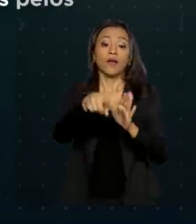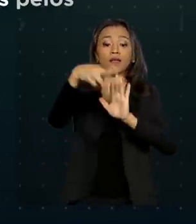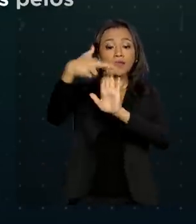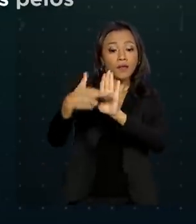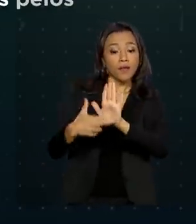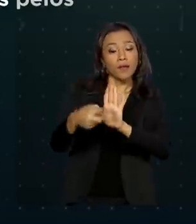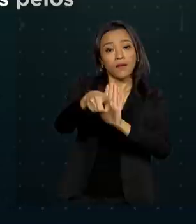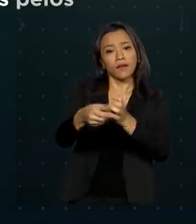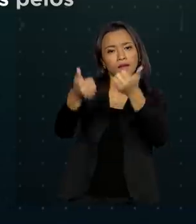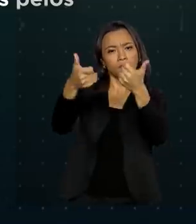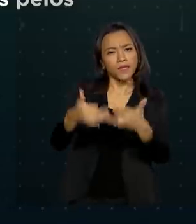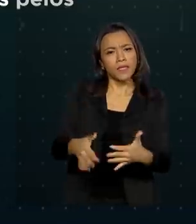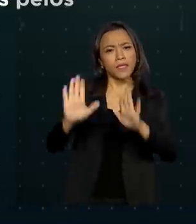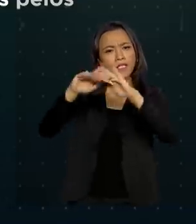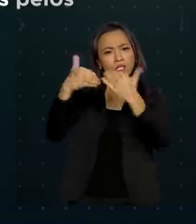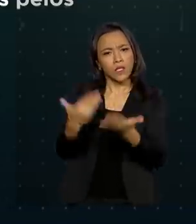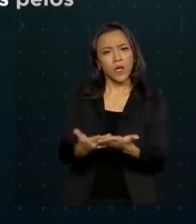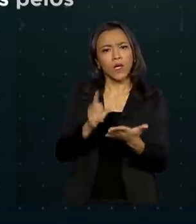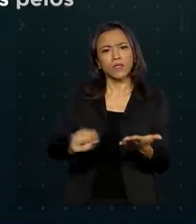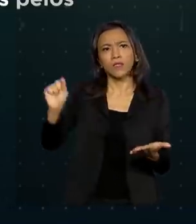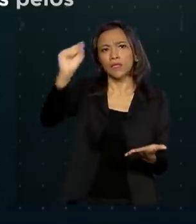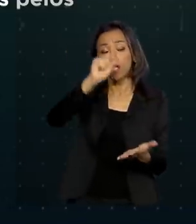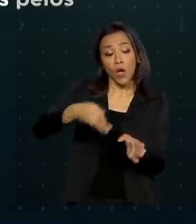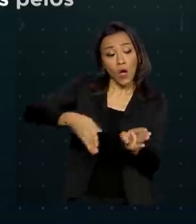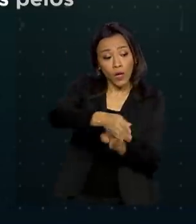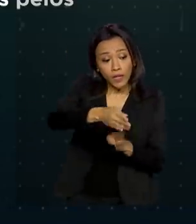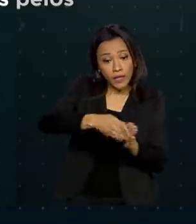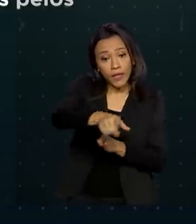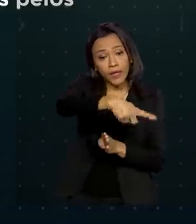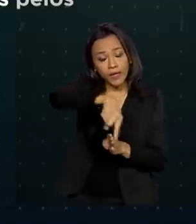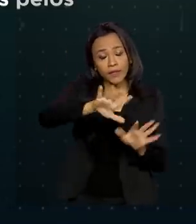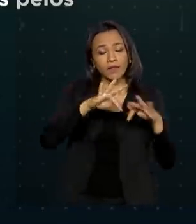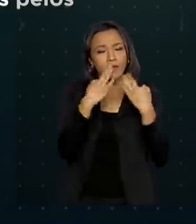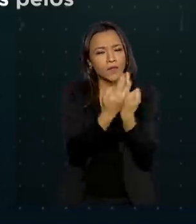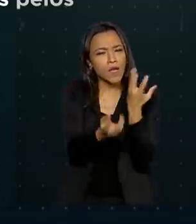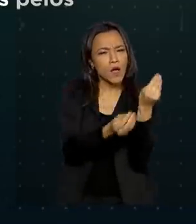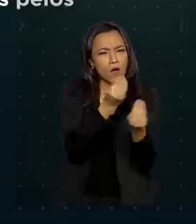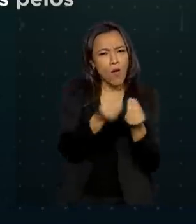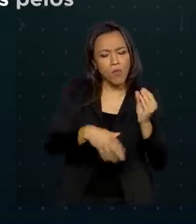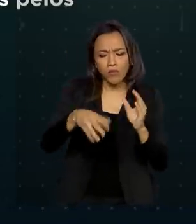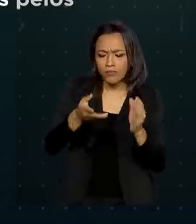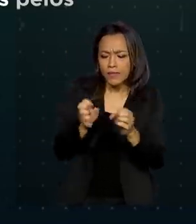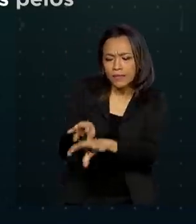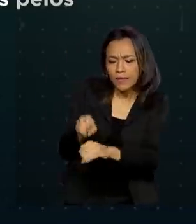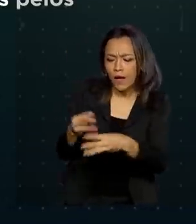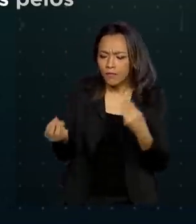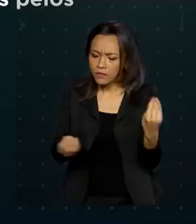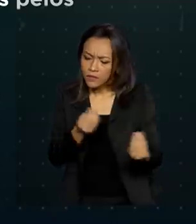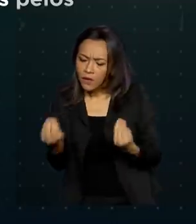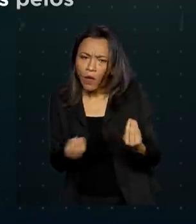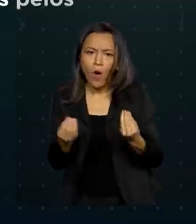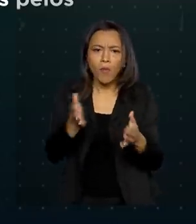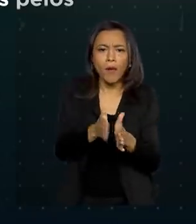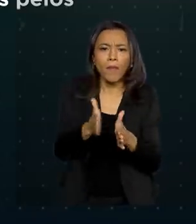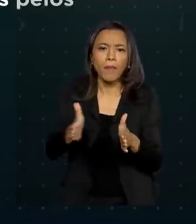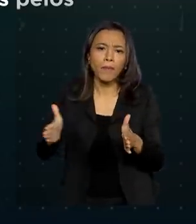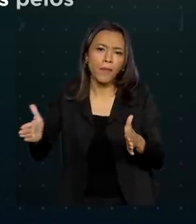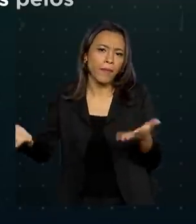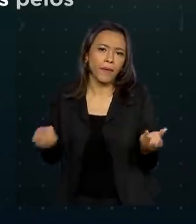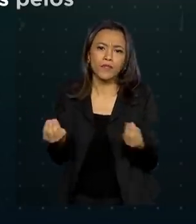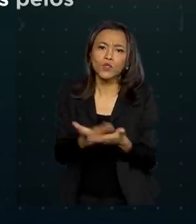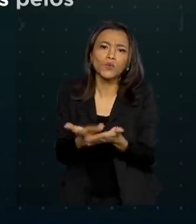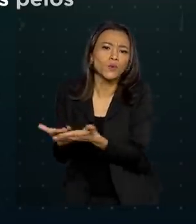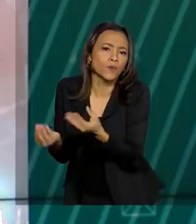as escolas orientem as famílias com roteiros para o acompanhamento de atividades, além da prática de uma rotina diária de